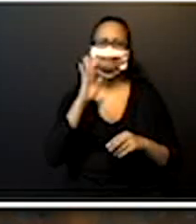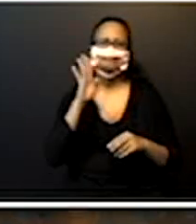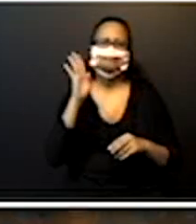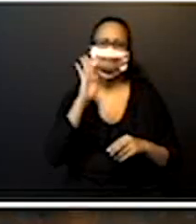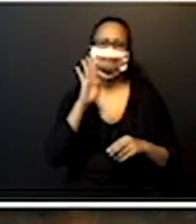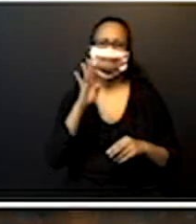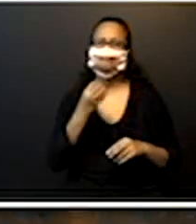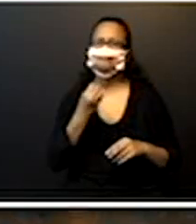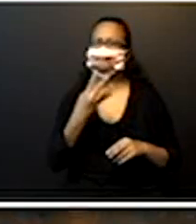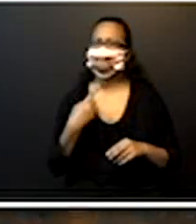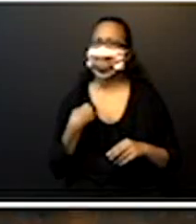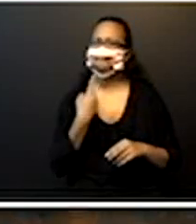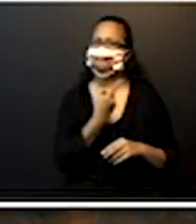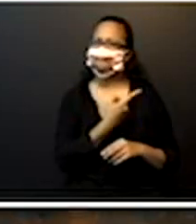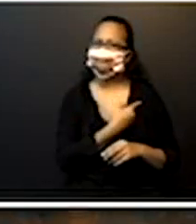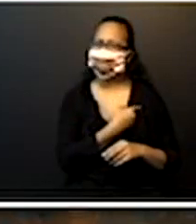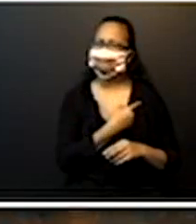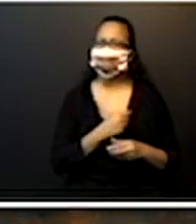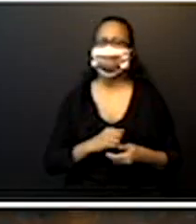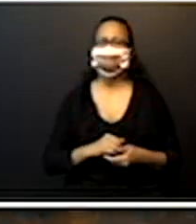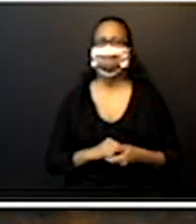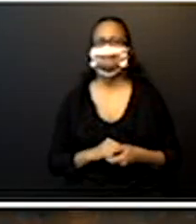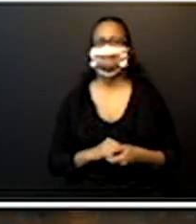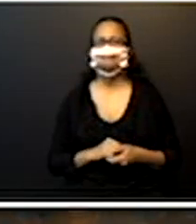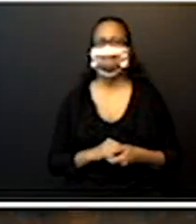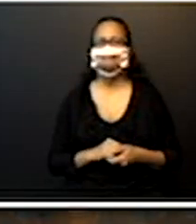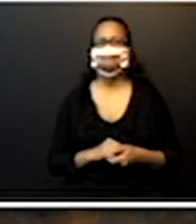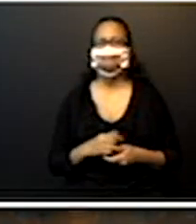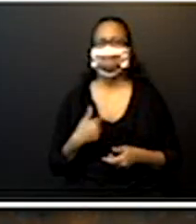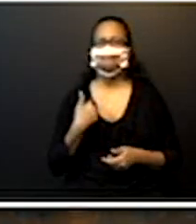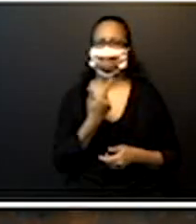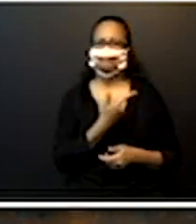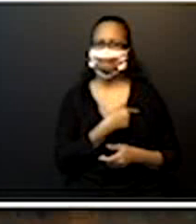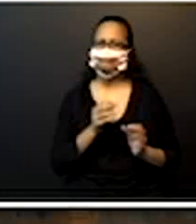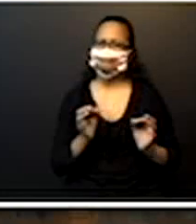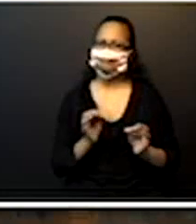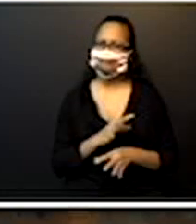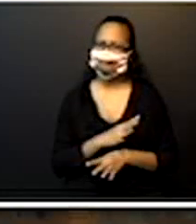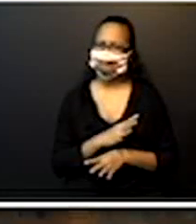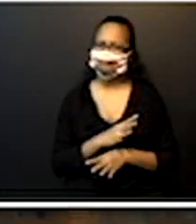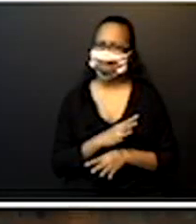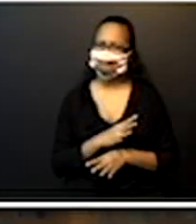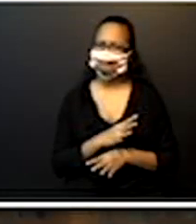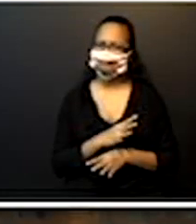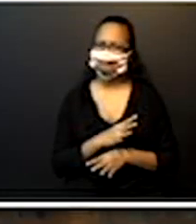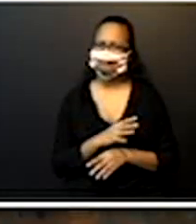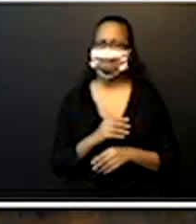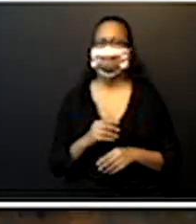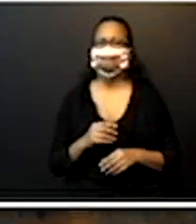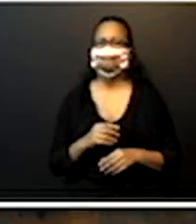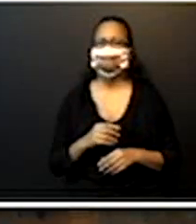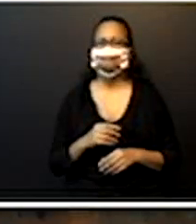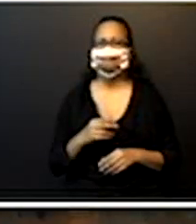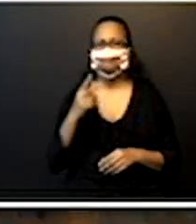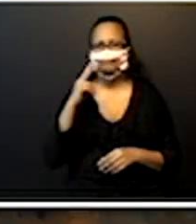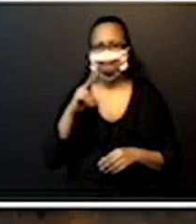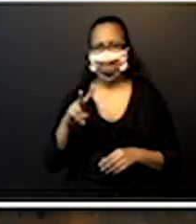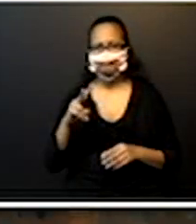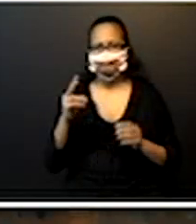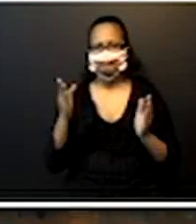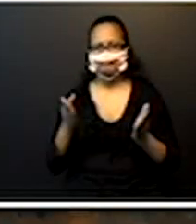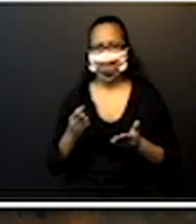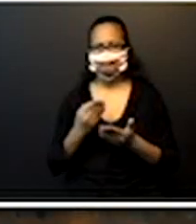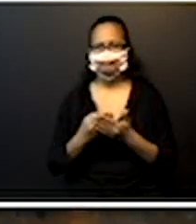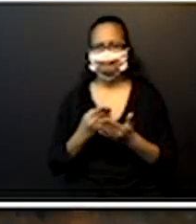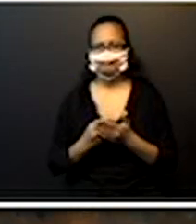que ser bom para nós todos e está sendo, tá bom? Então, nós vamos encerrar, nós vimos o sistema, introduzimos o sistema de